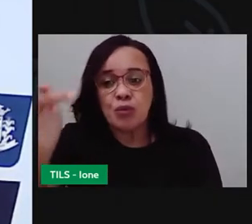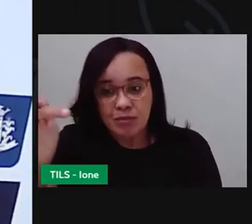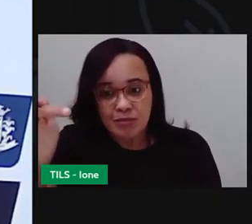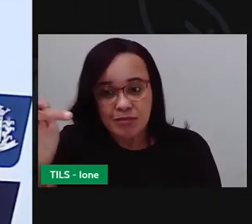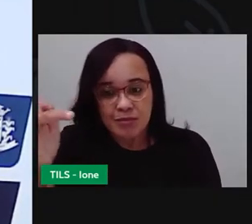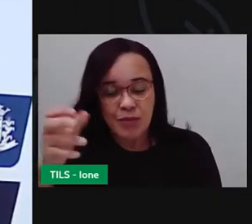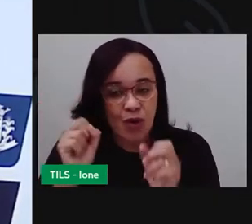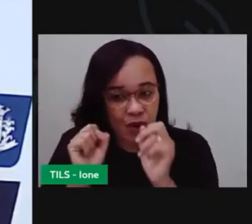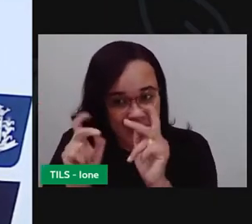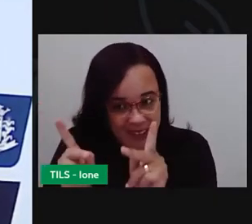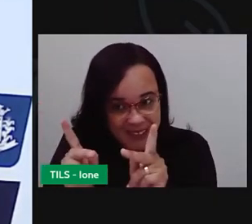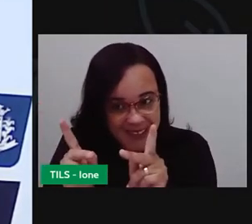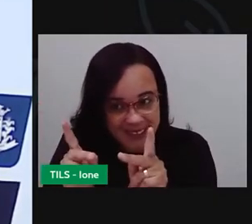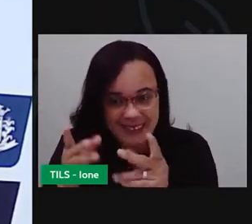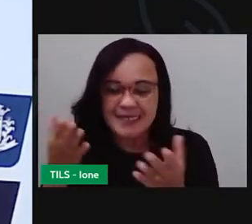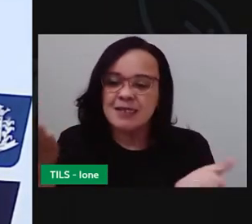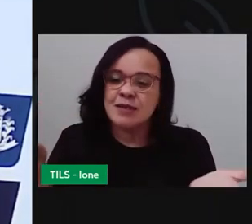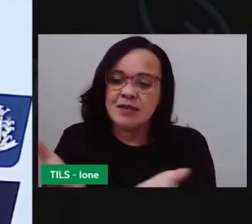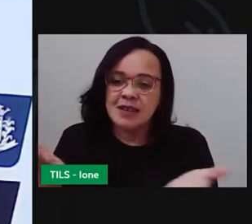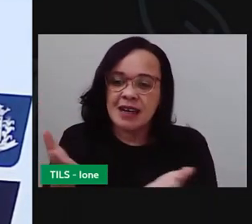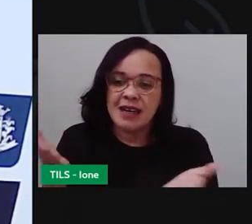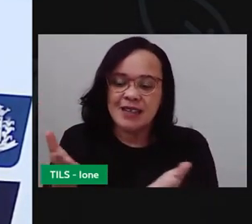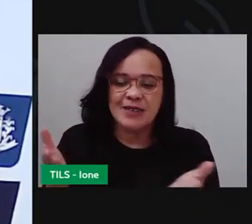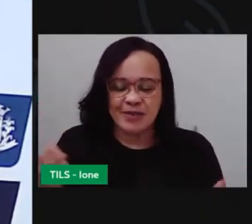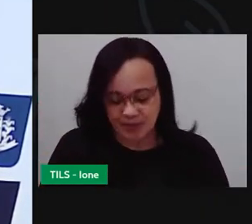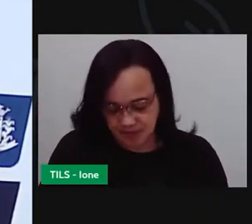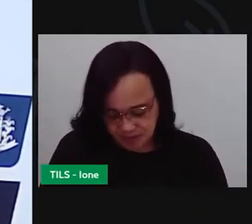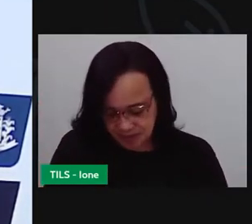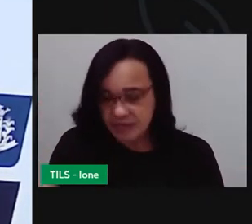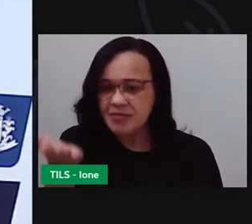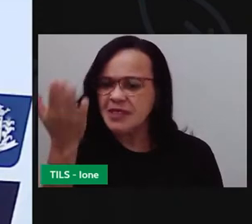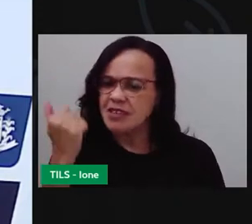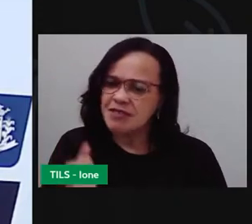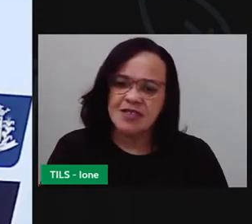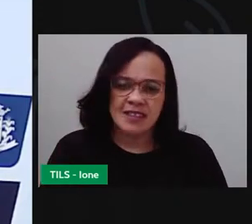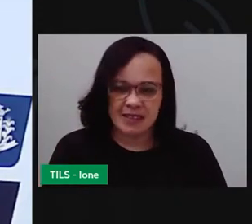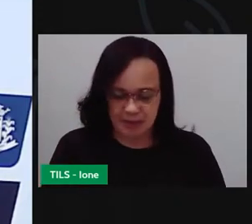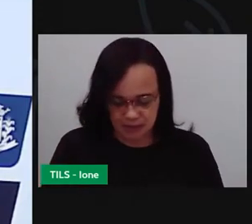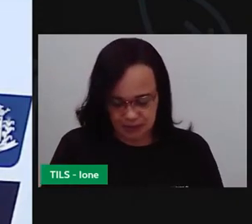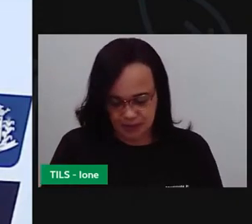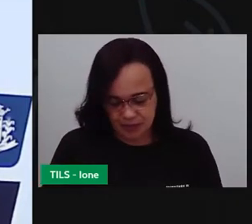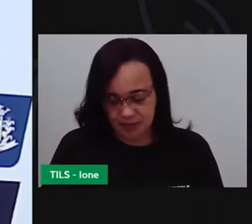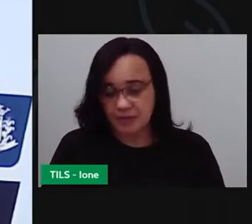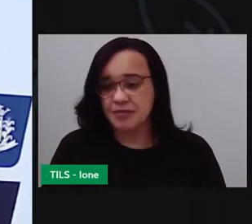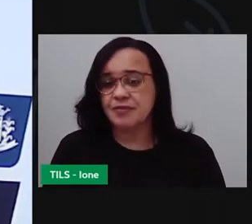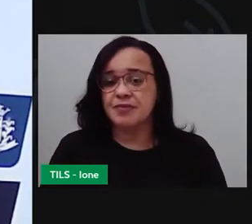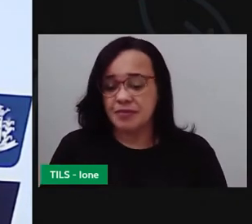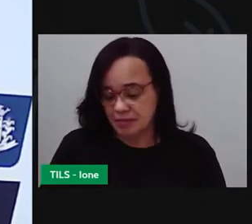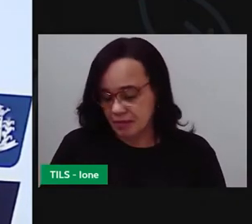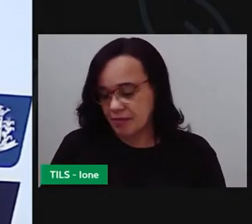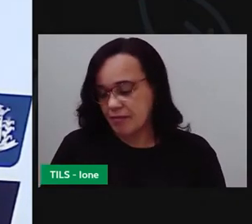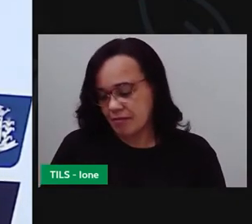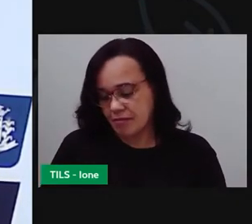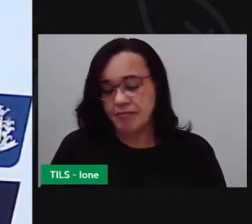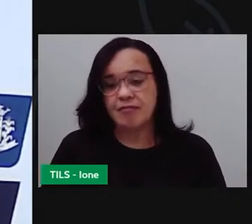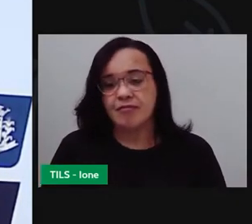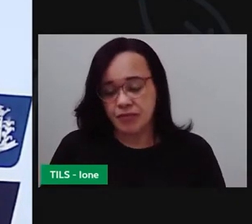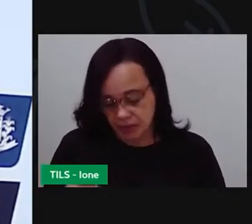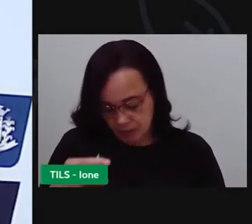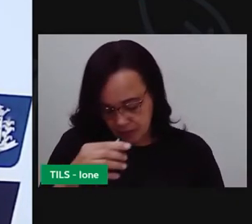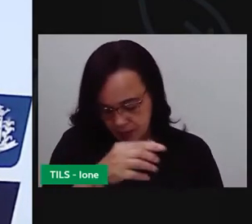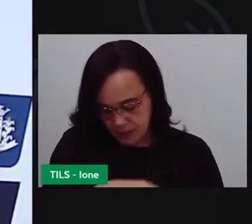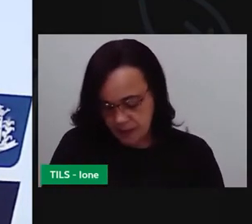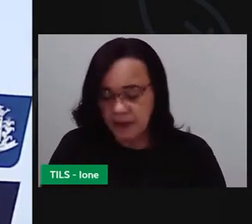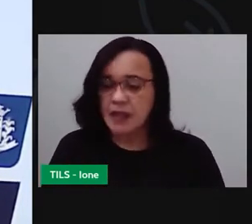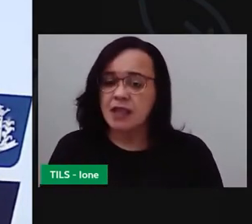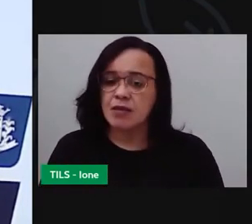Então, agora, pensada, vamos lá. Eu vou mostrar para vocês a apresentação